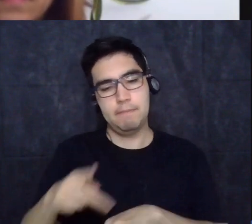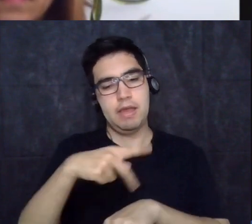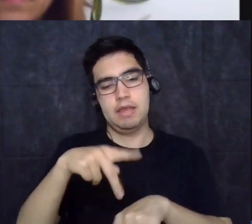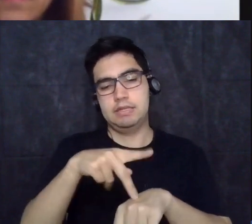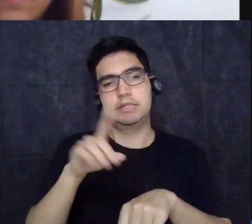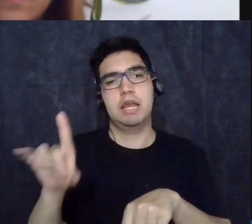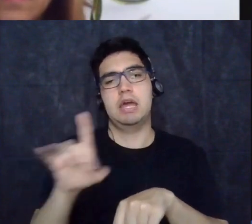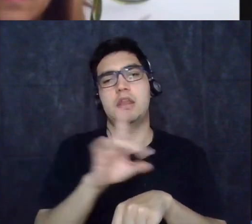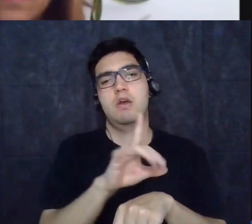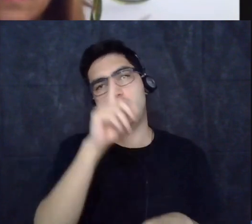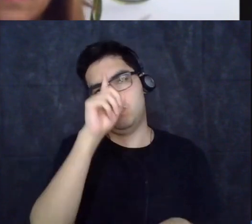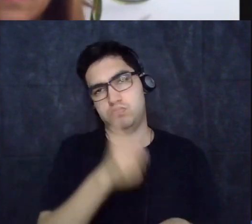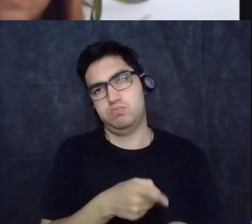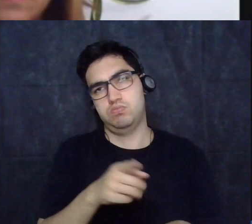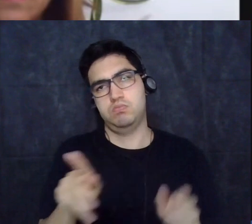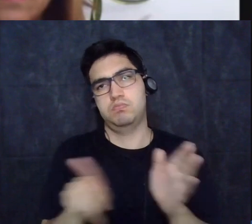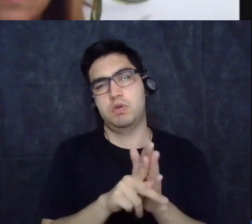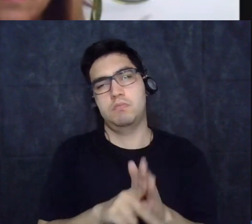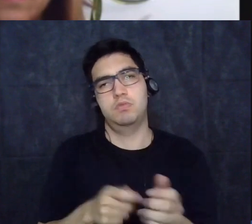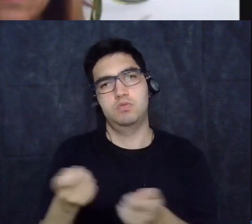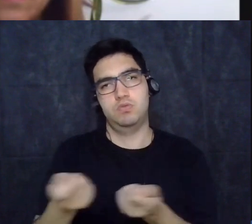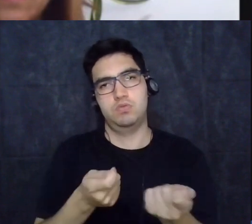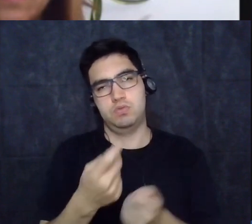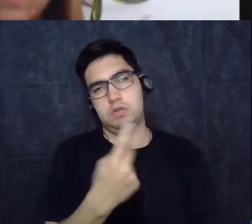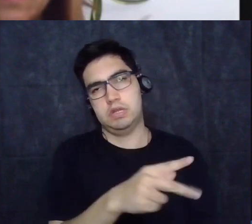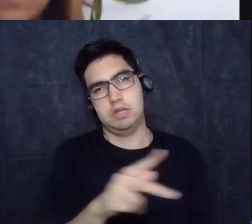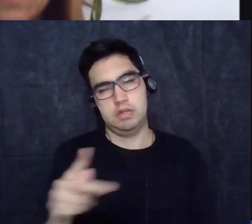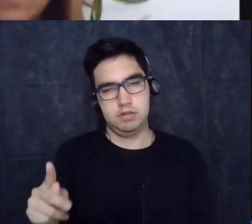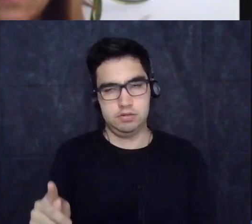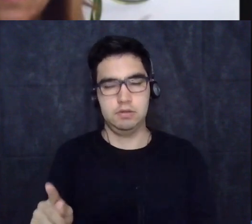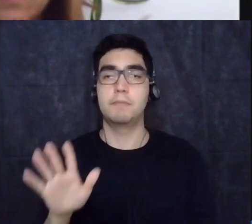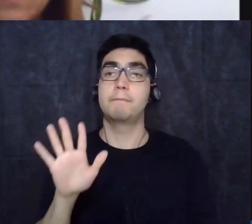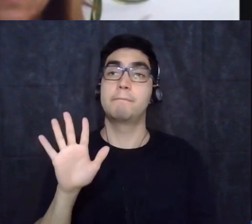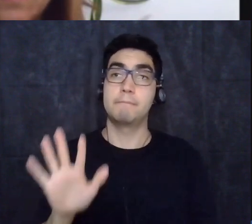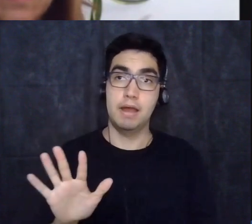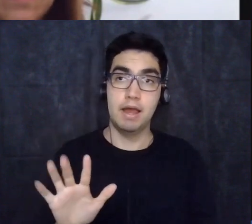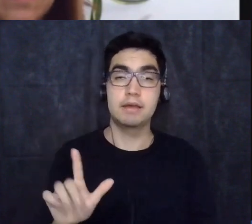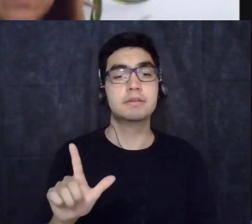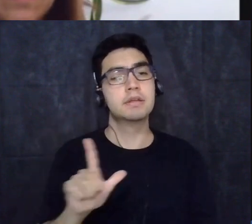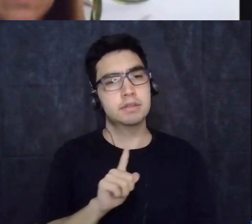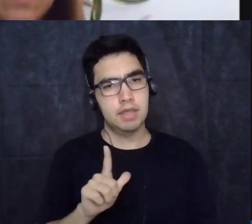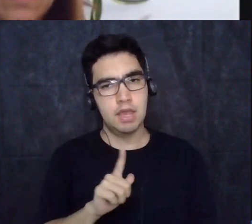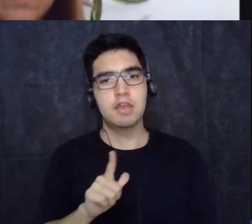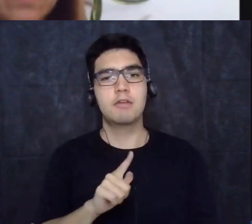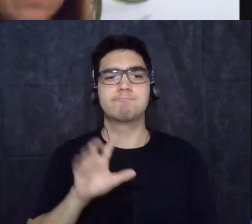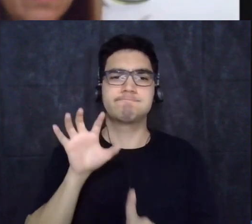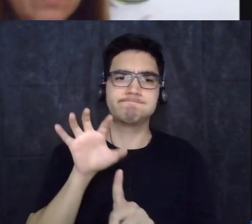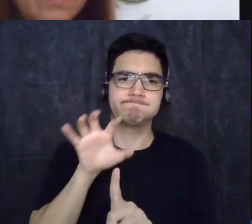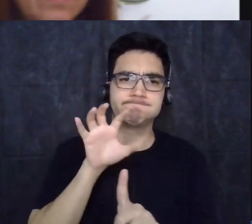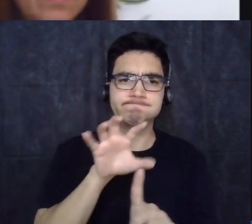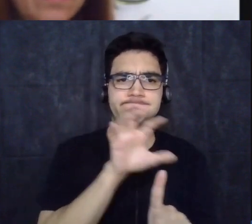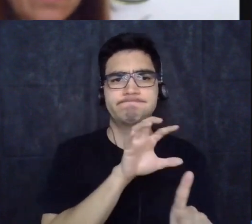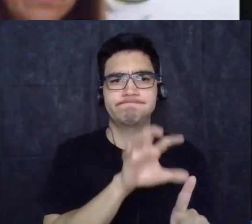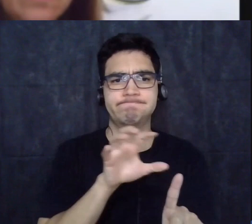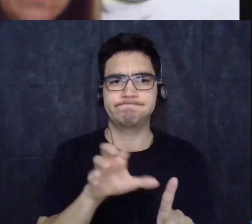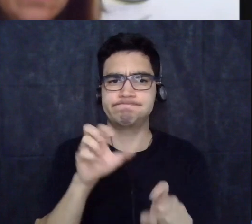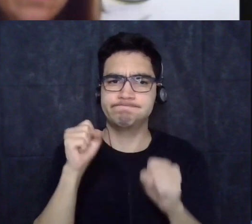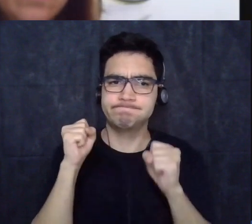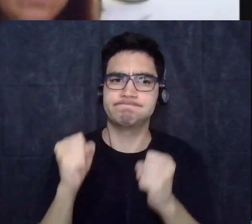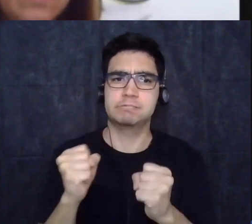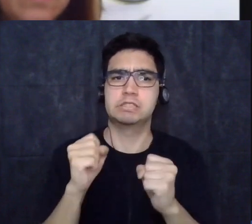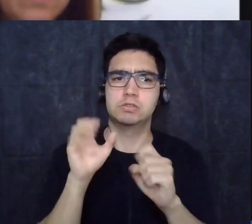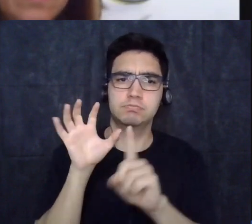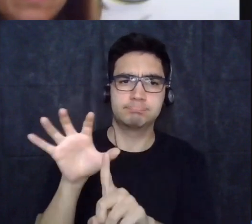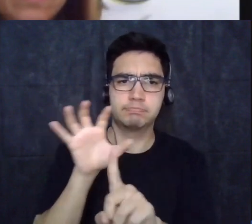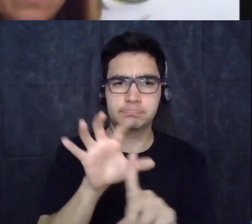isso também é reconhecido mas existem as formas de pressão eu acho que cada vez mais a